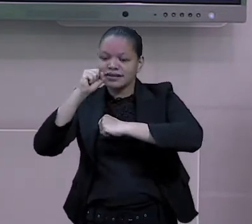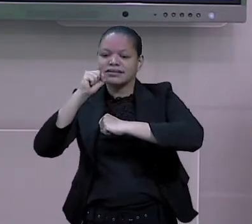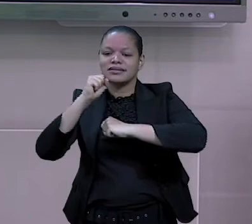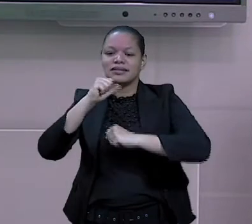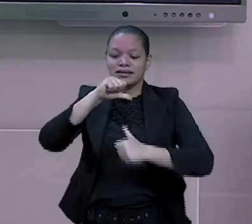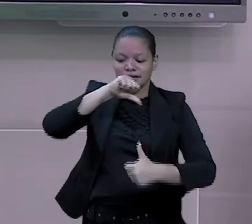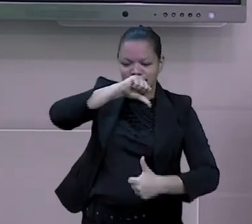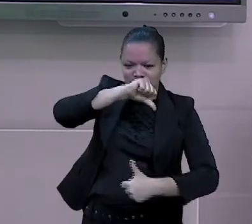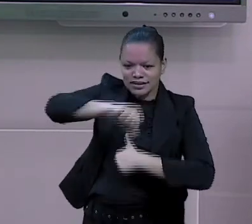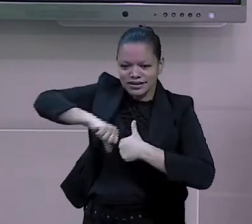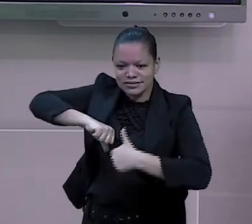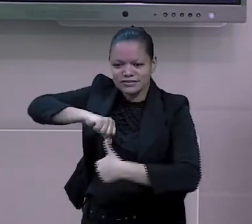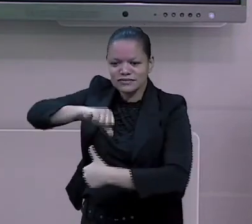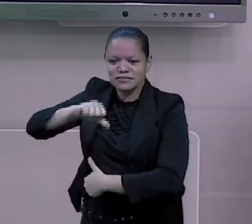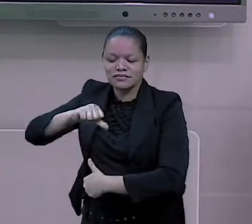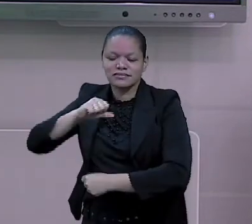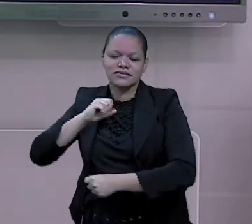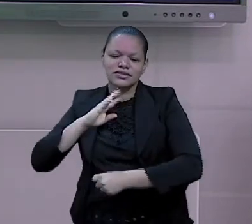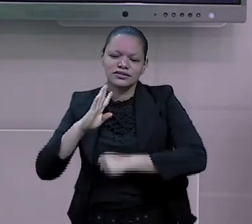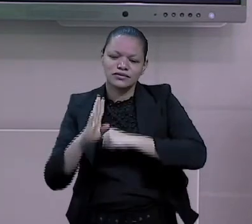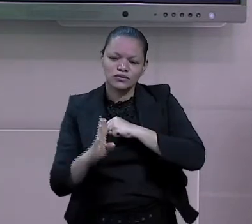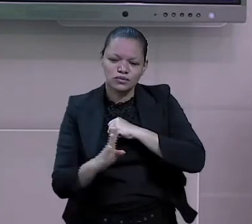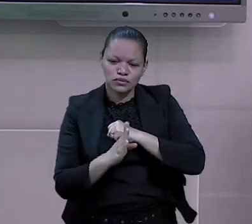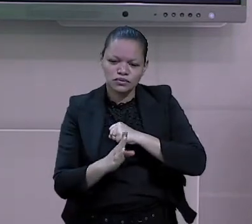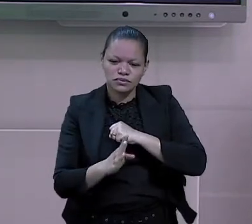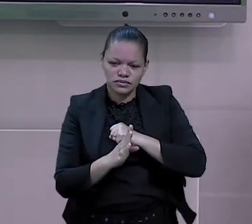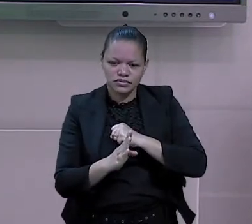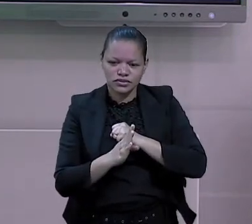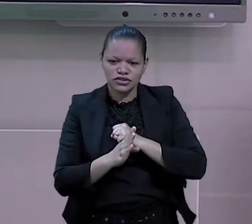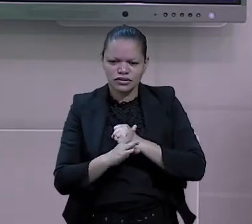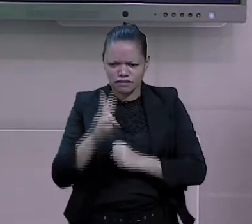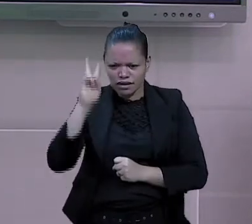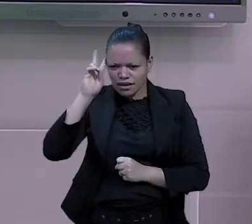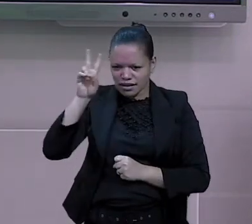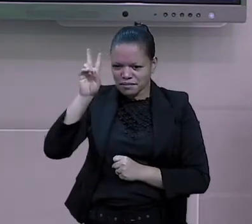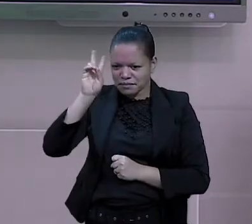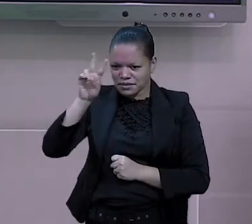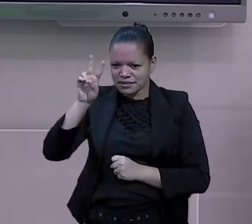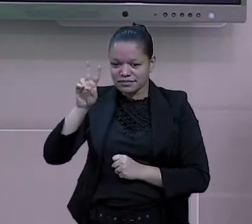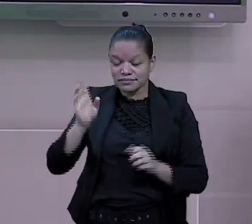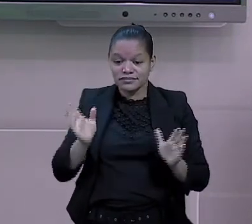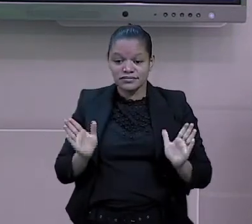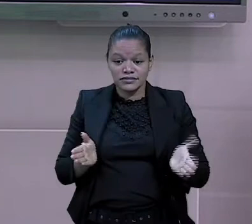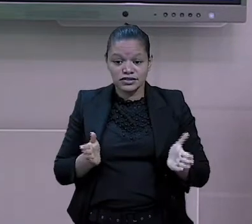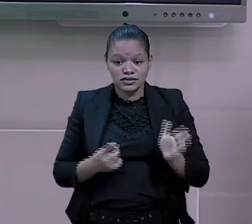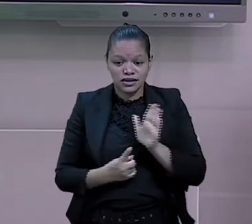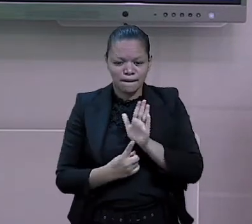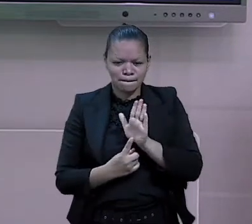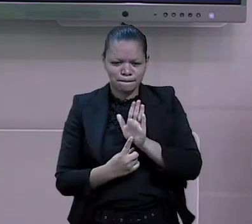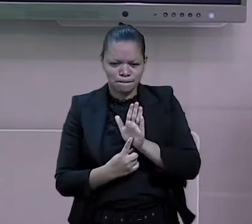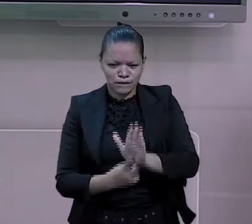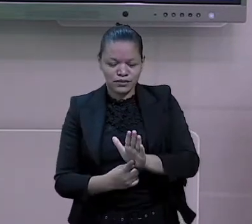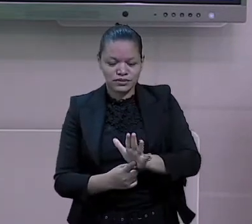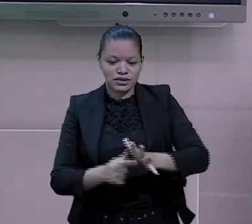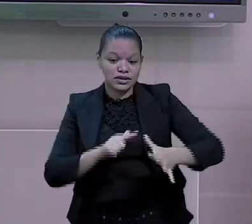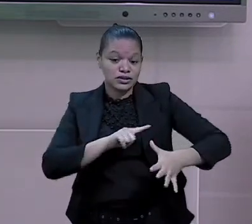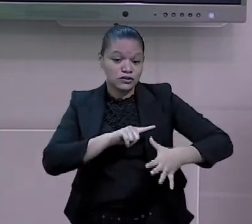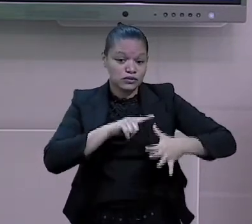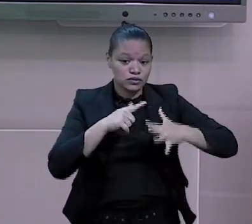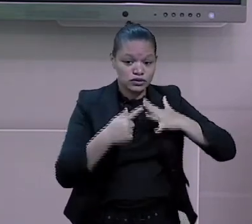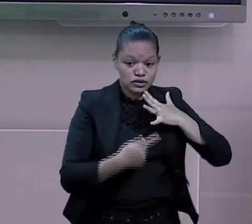modificação? Vamos lembrar aí que nós já falamos, ó, sobre o gênero. O que que é o gênero do